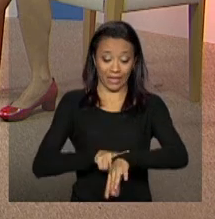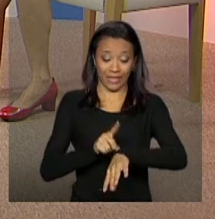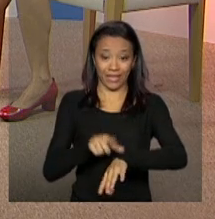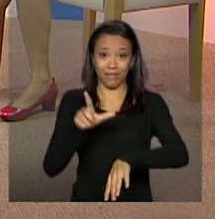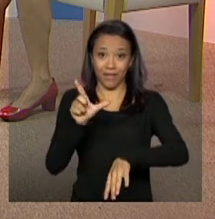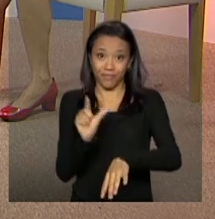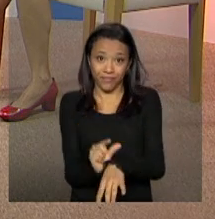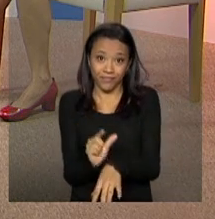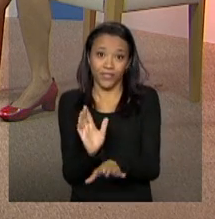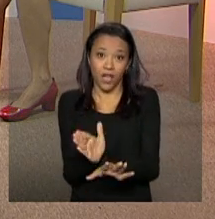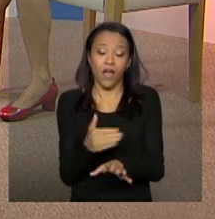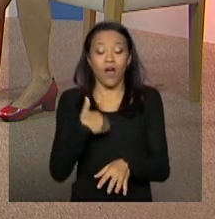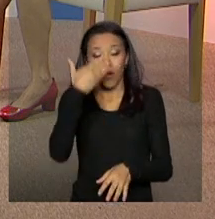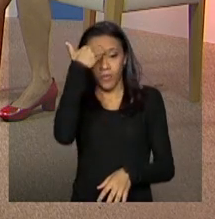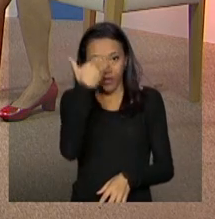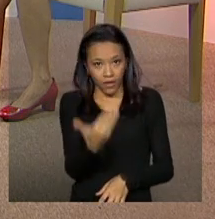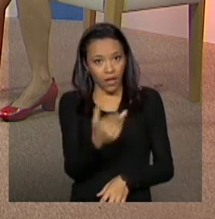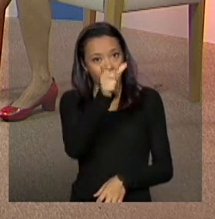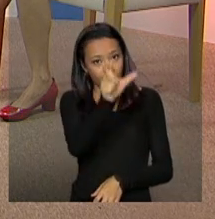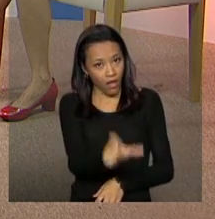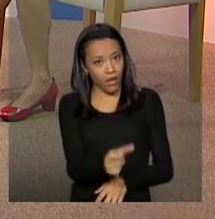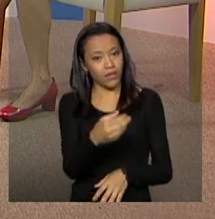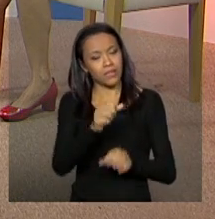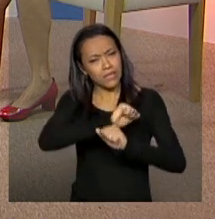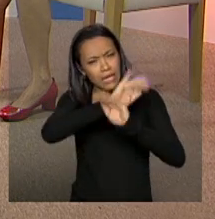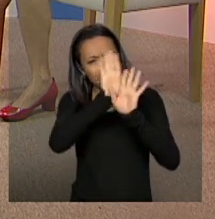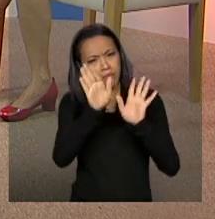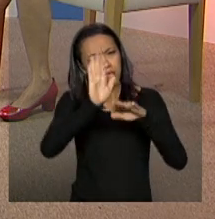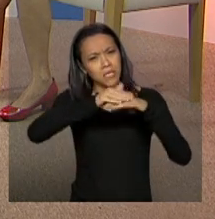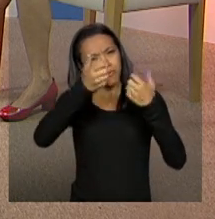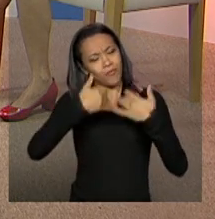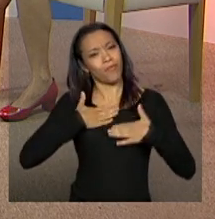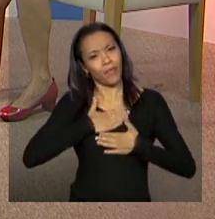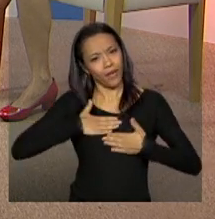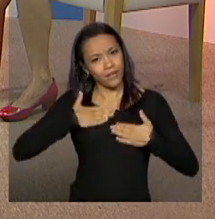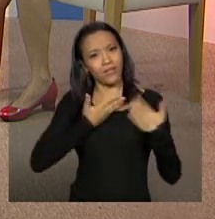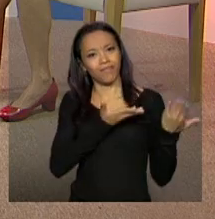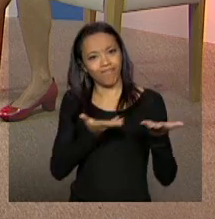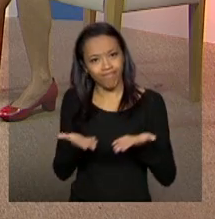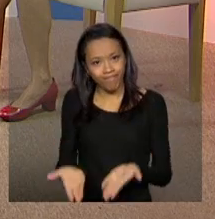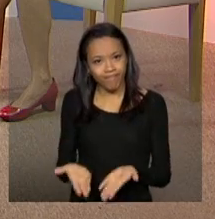Conselheiro, muito obrigada pela participação, pelos esclarecimentos, foi um prazer recebê-lo aqui.